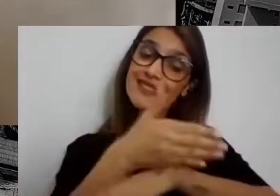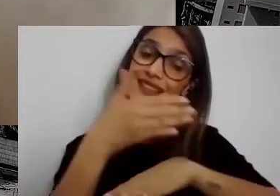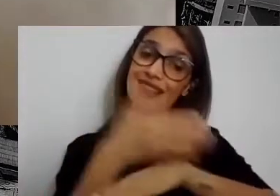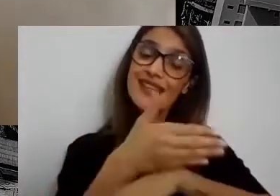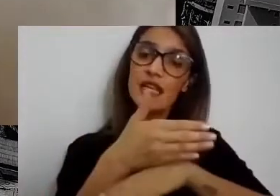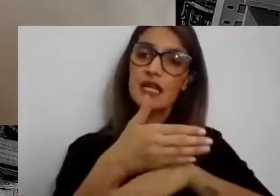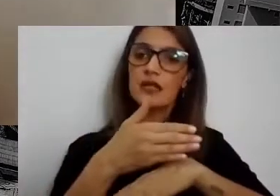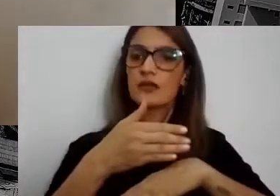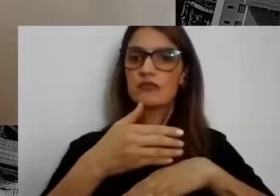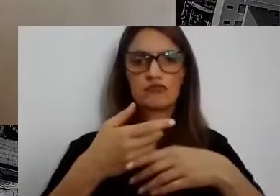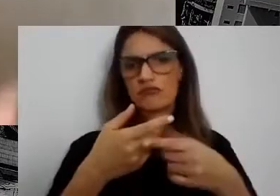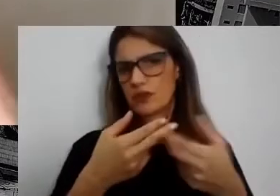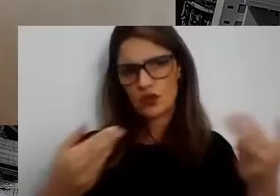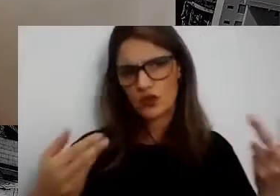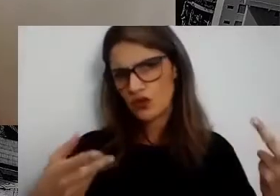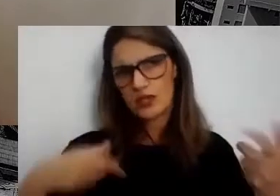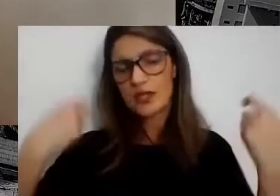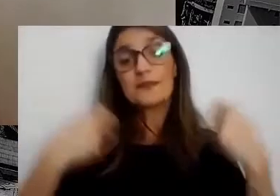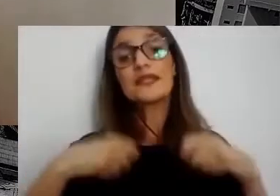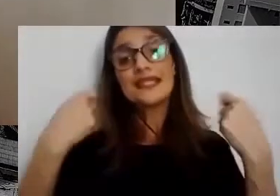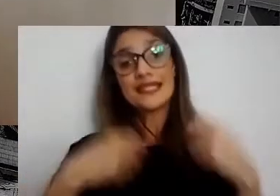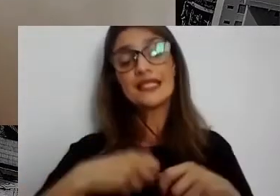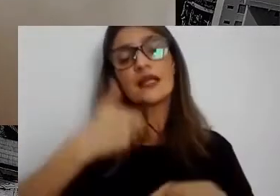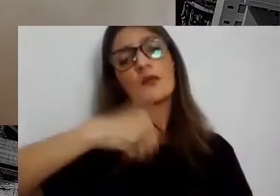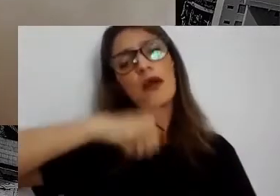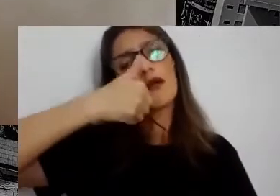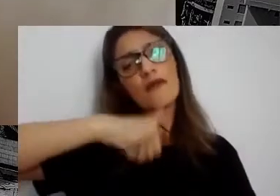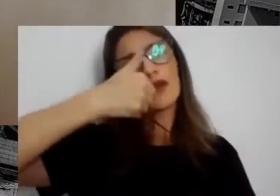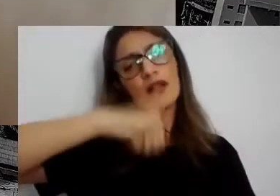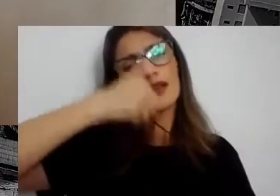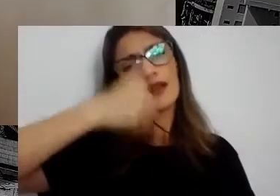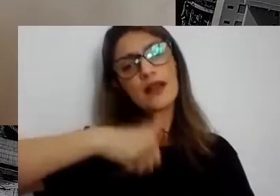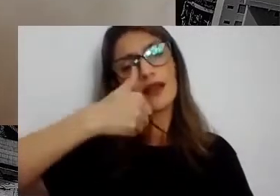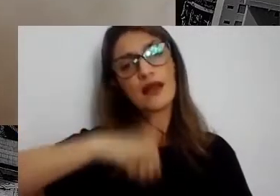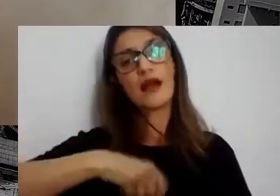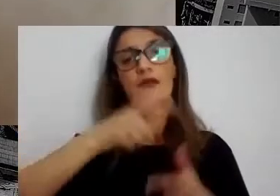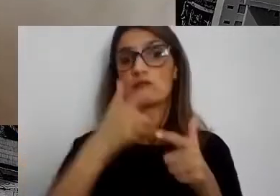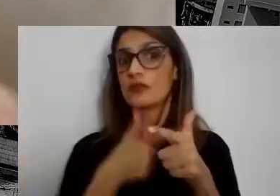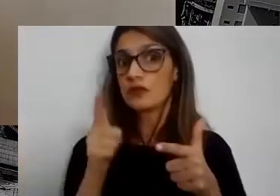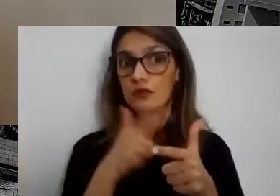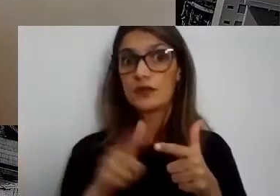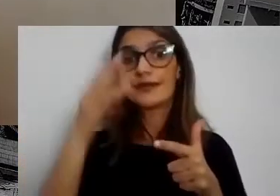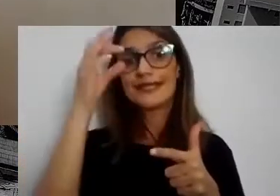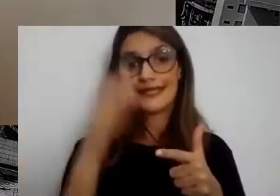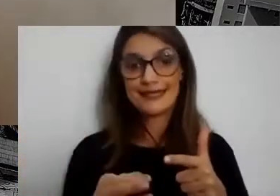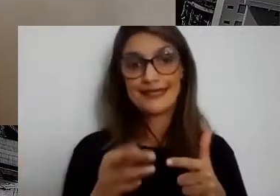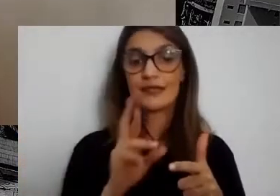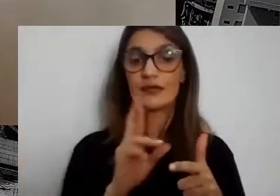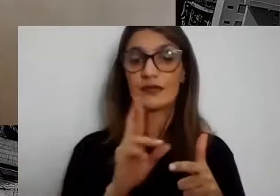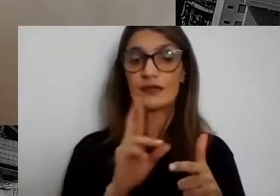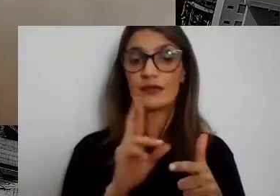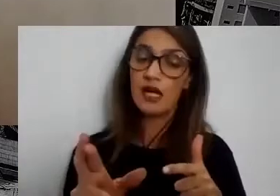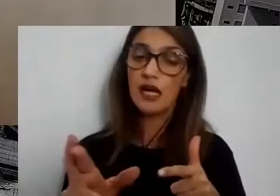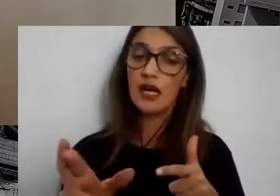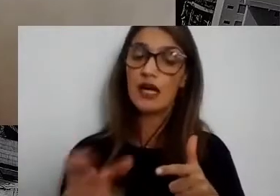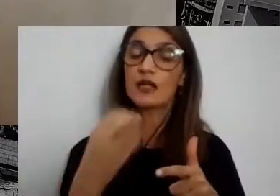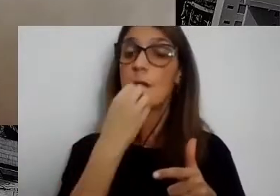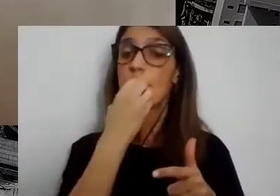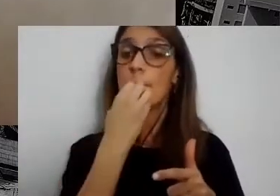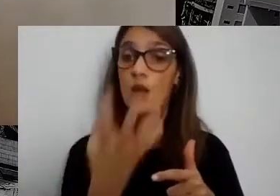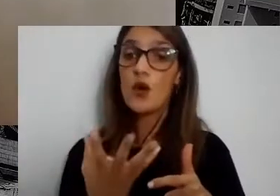para que a gente consiga avaliar o impacto das SBNs, ou seja, o resultado, o benefício que ela traz para a sociedade,